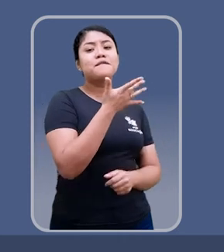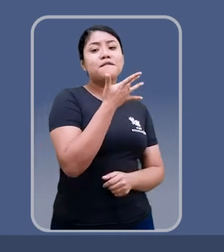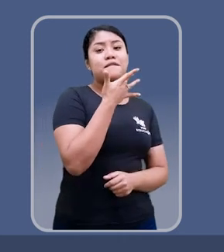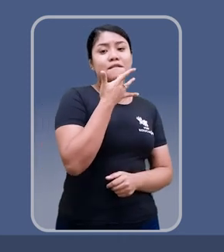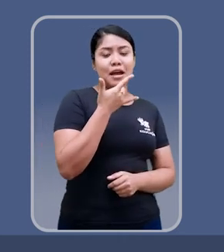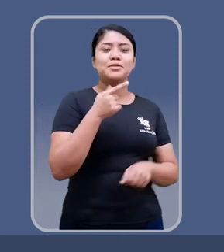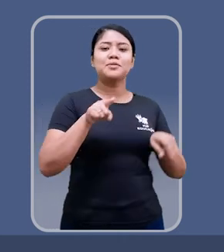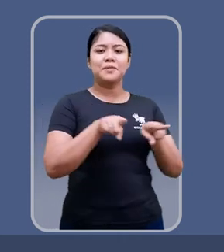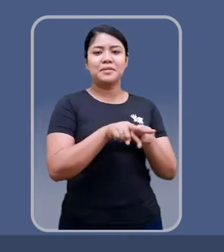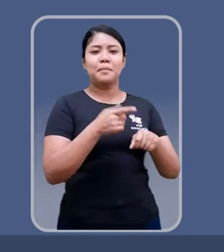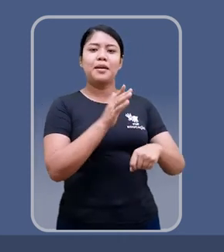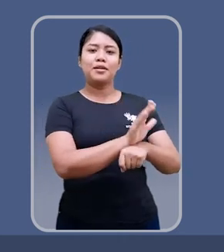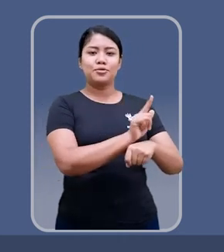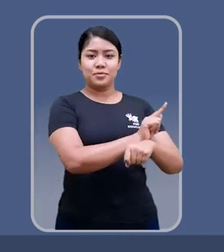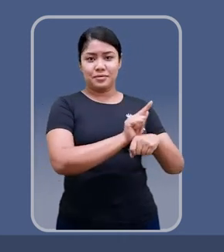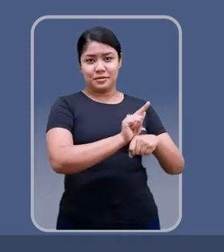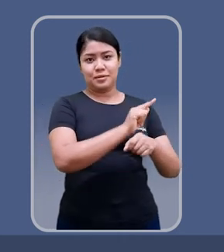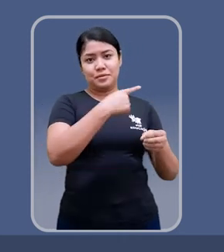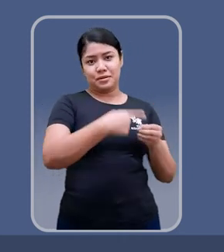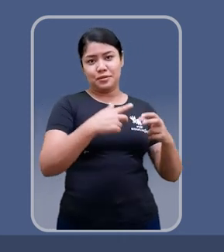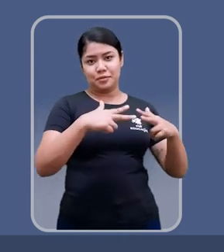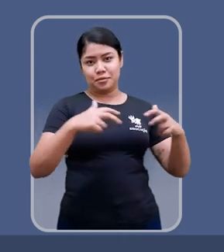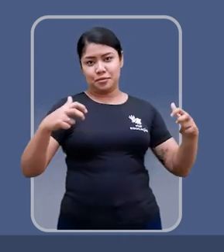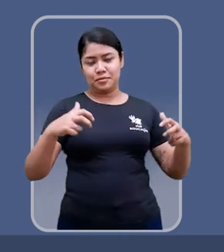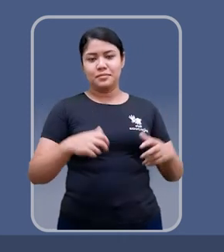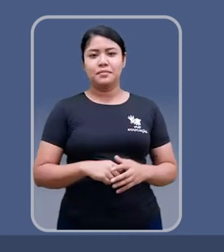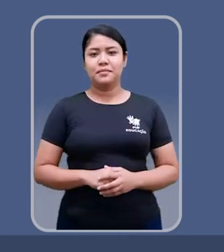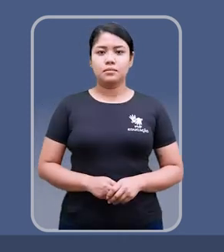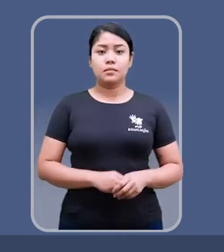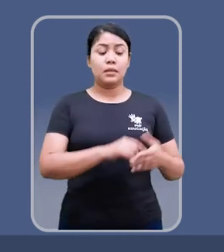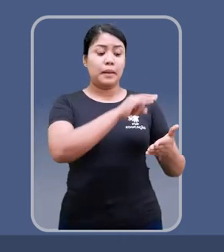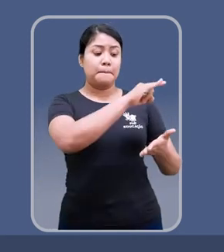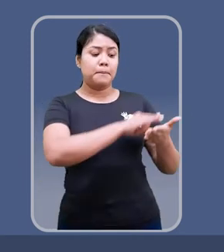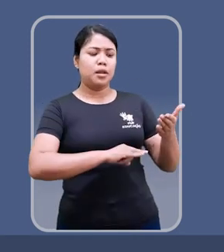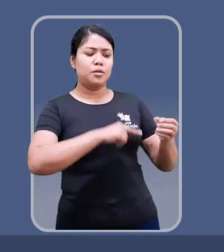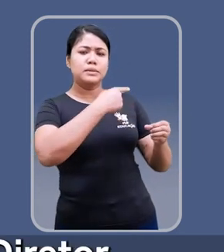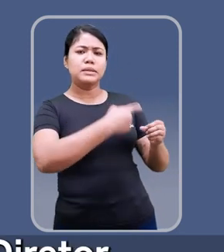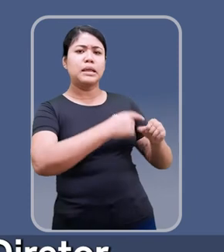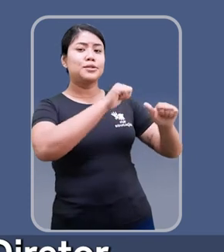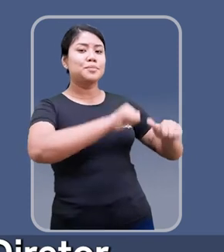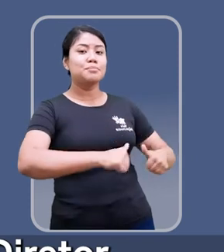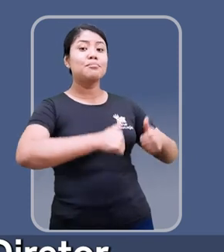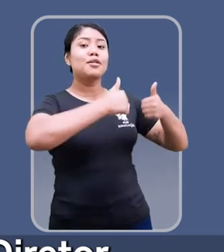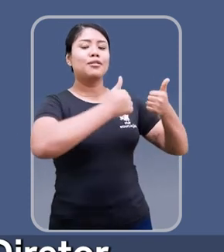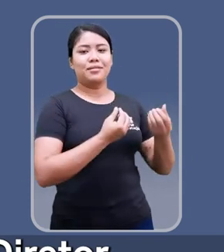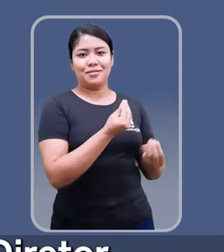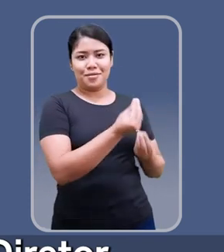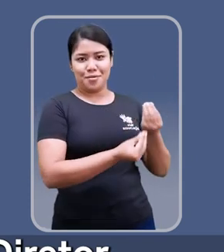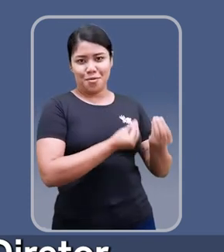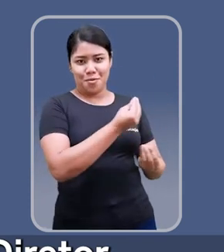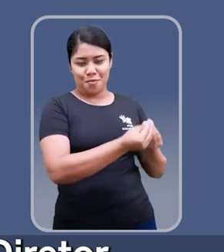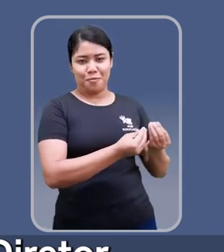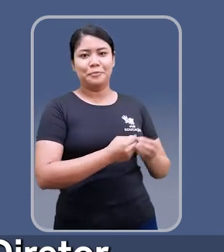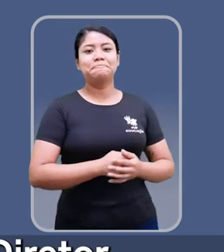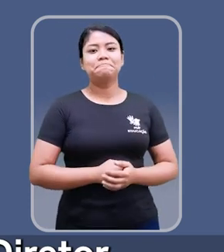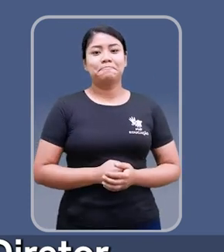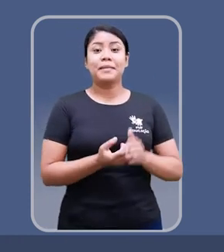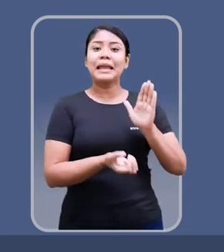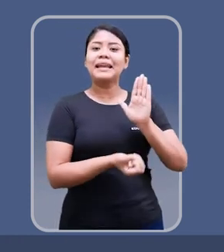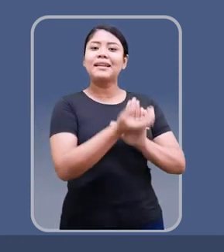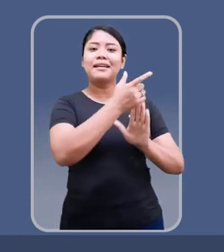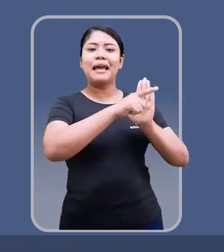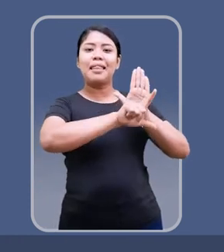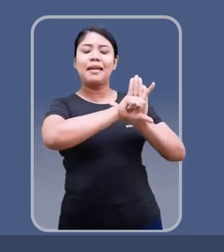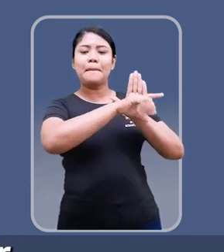e tornaria mais eficiente a gestão urbana do município. Um outro exemplo de como podemos melhorar o plano diretor